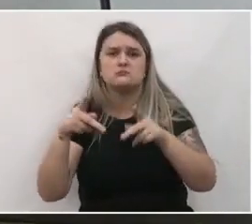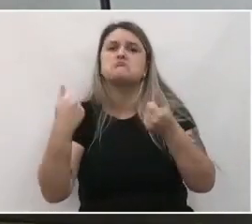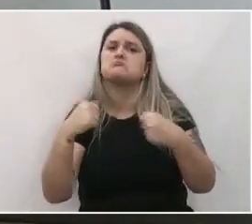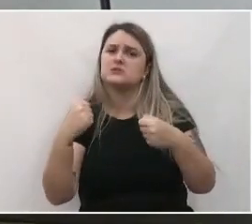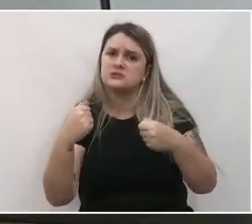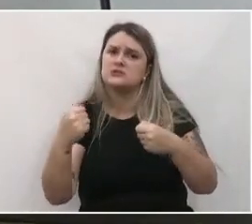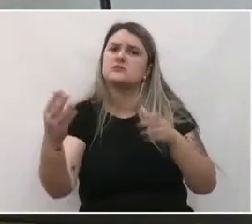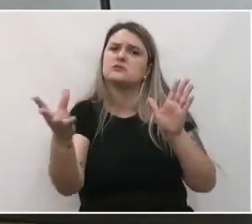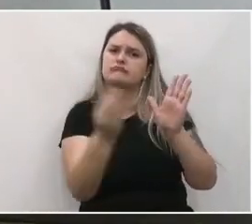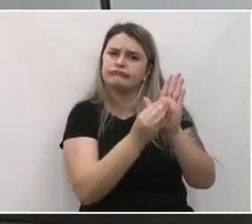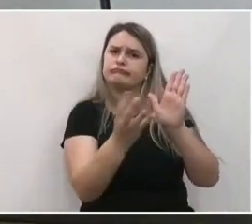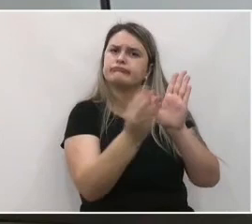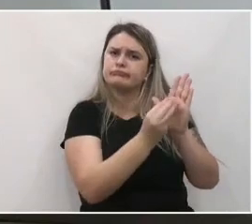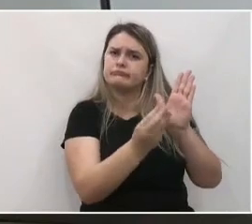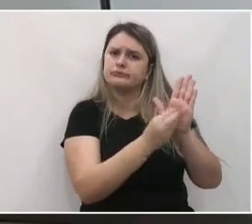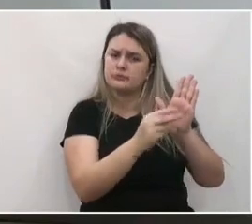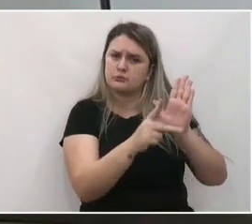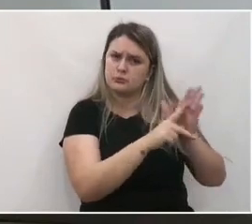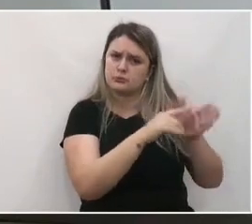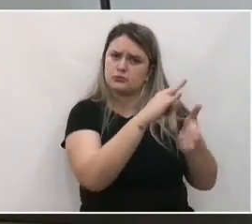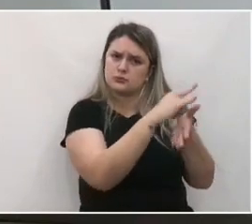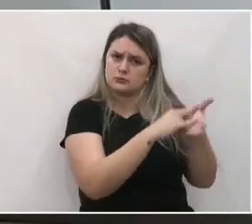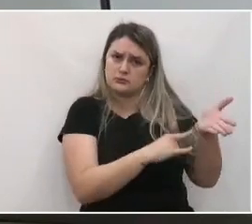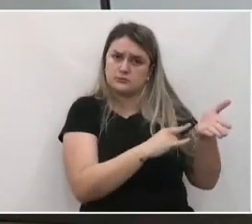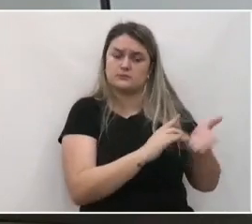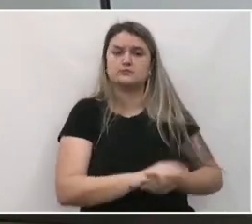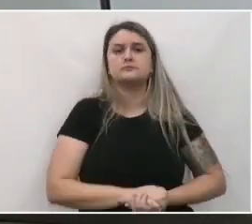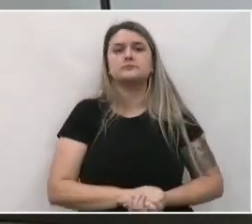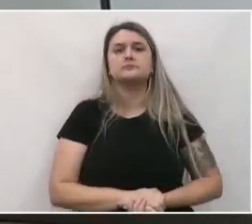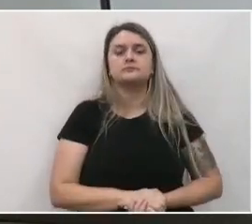ativa no município seja ouvida.